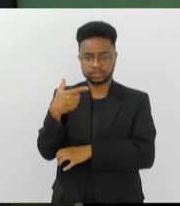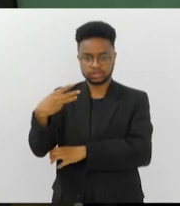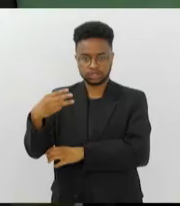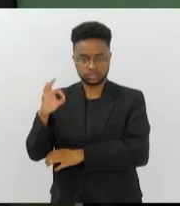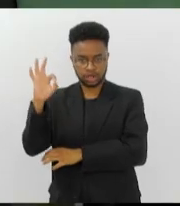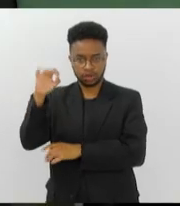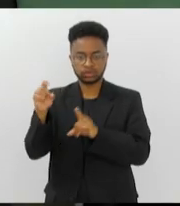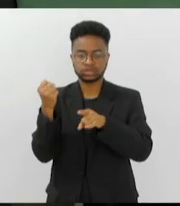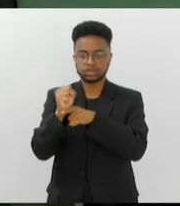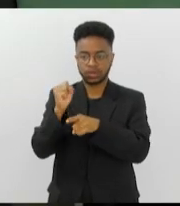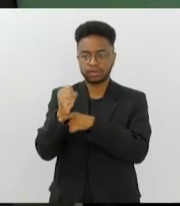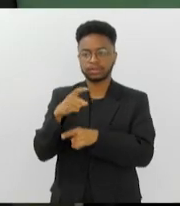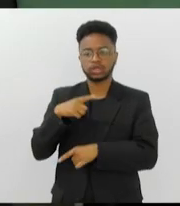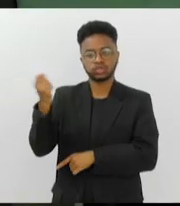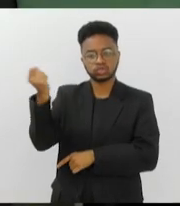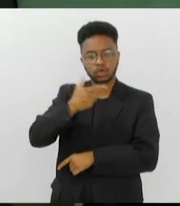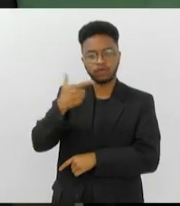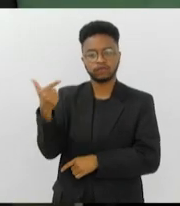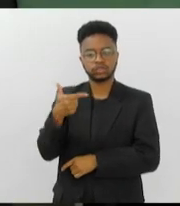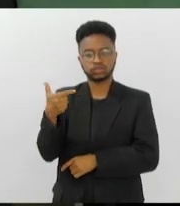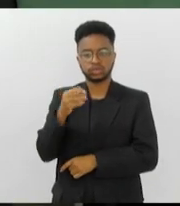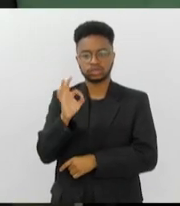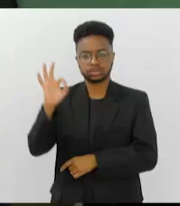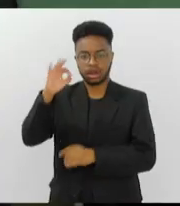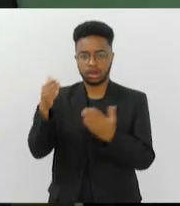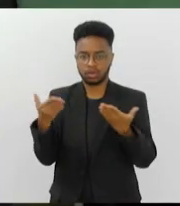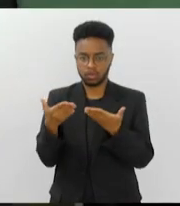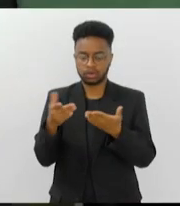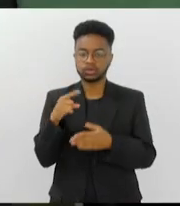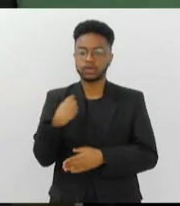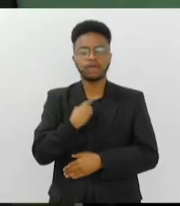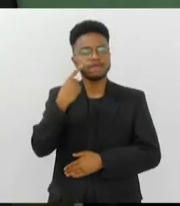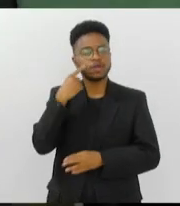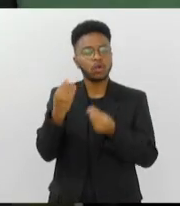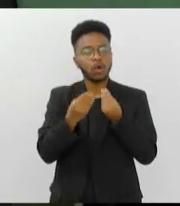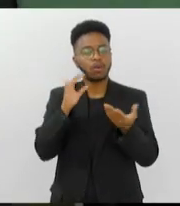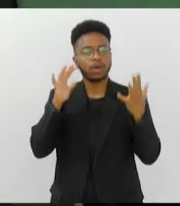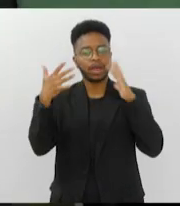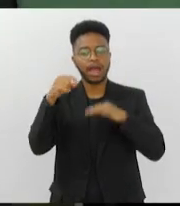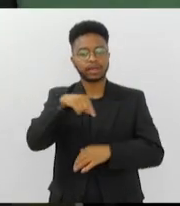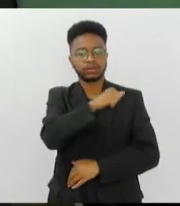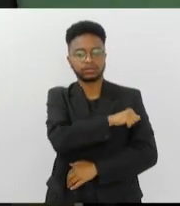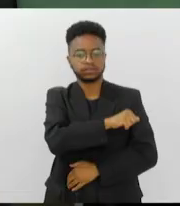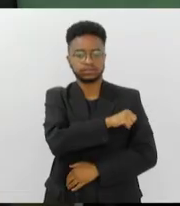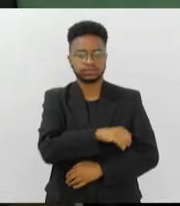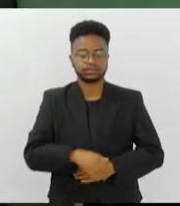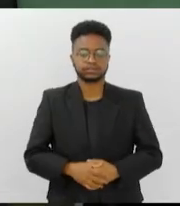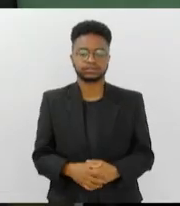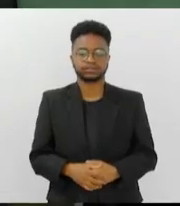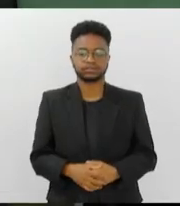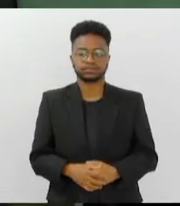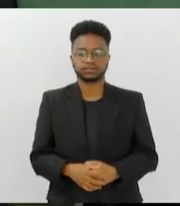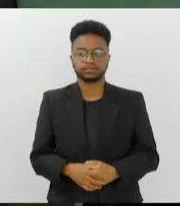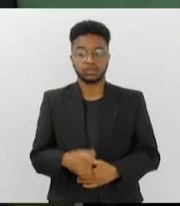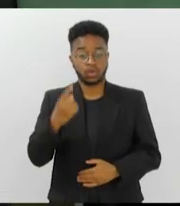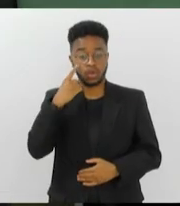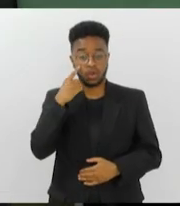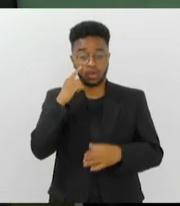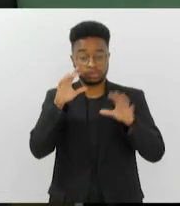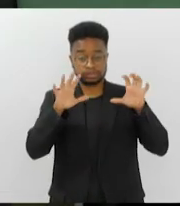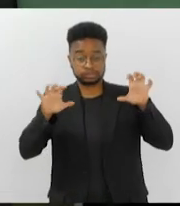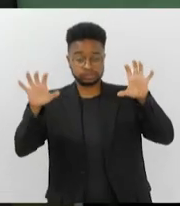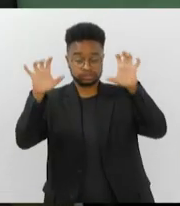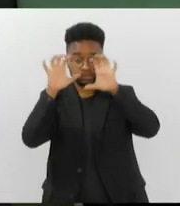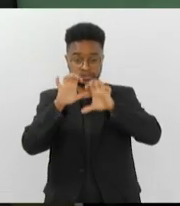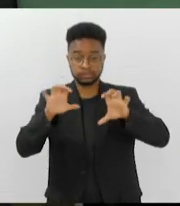E Saquarema com sol, 22 graus nesse momento. Vamos ver agora como está o tempo aqui no Rio de Janeiro. Olha só como é que está a Bahia de